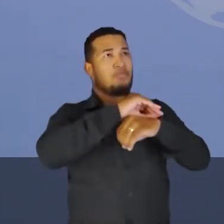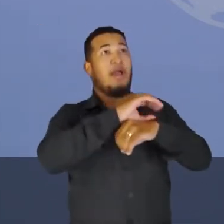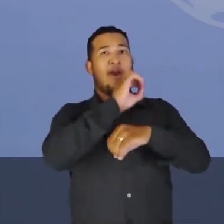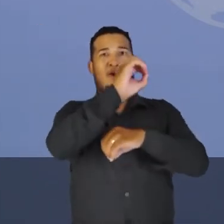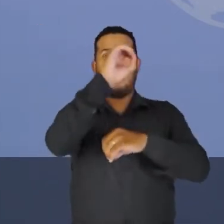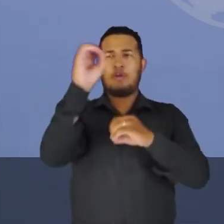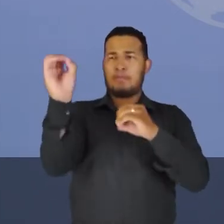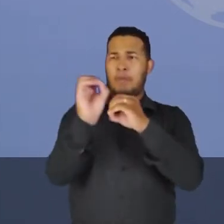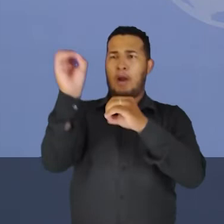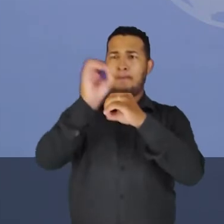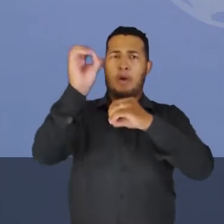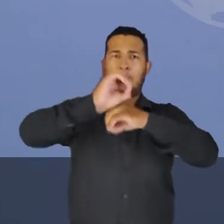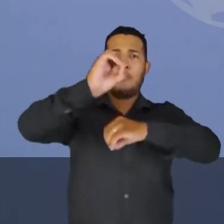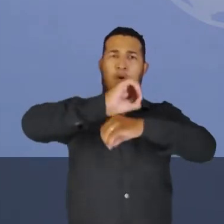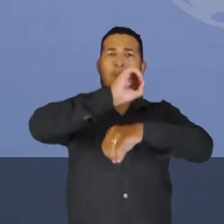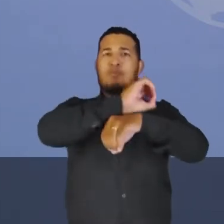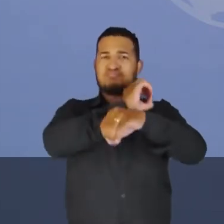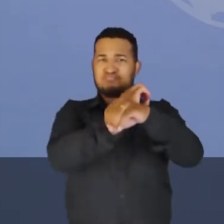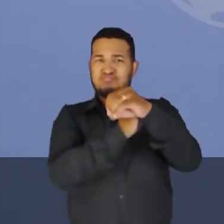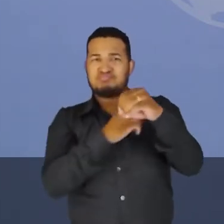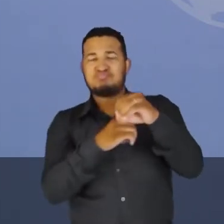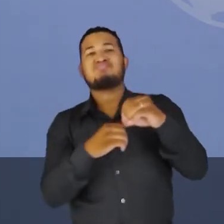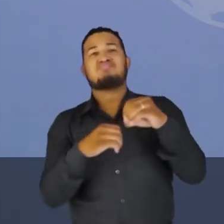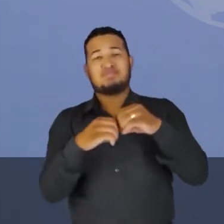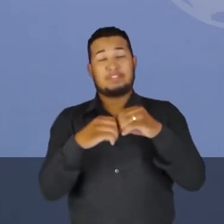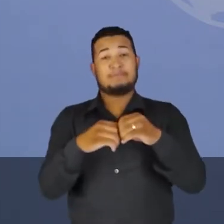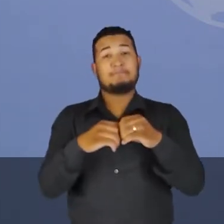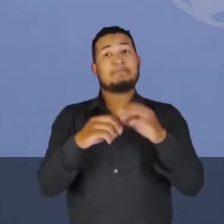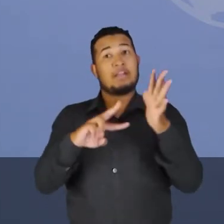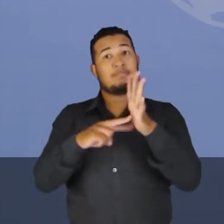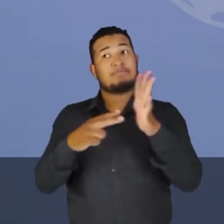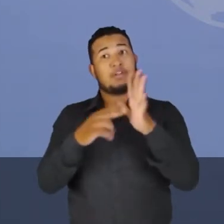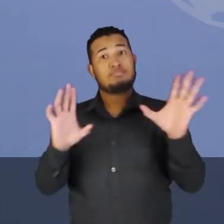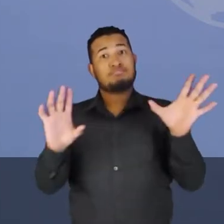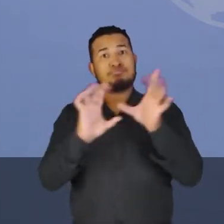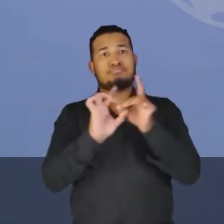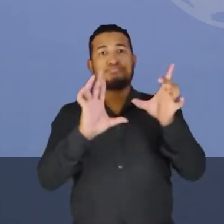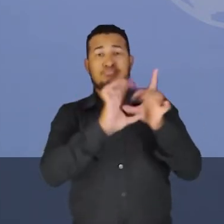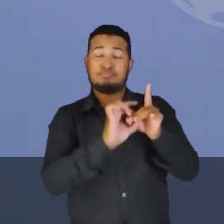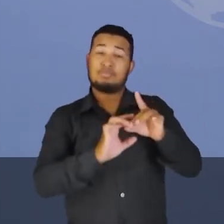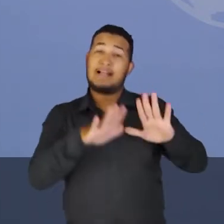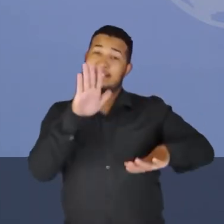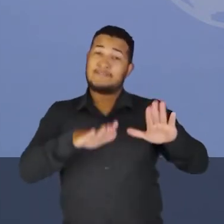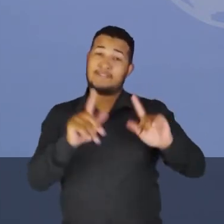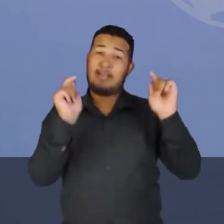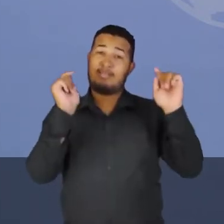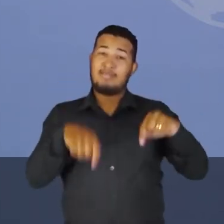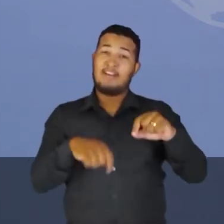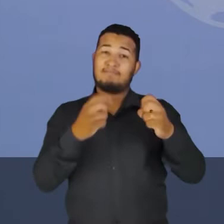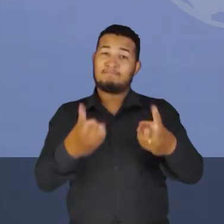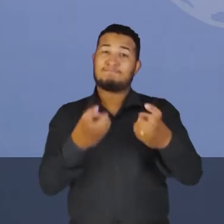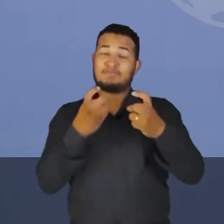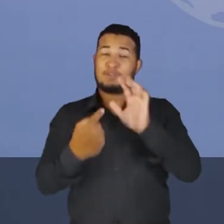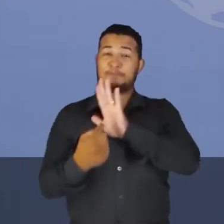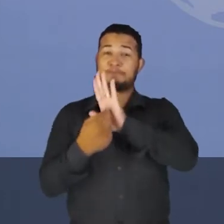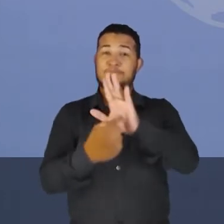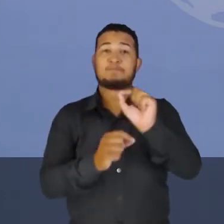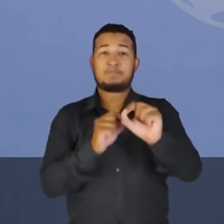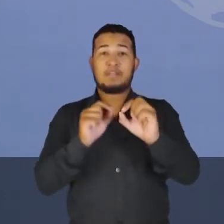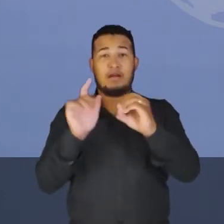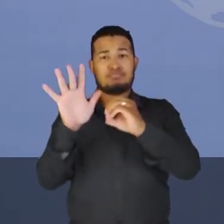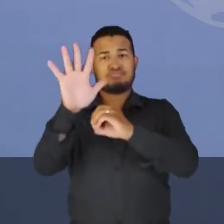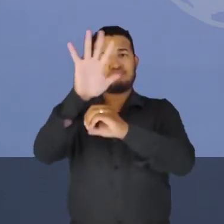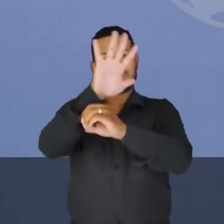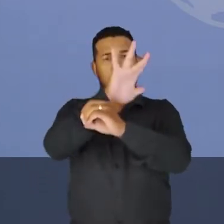e o resultado da interação desses aglomerados pode fornecer para você um campo